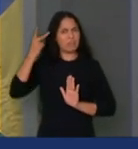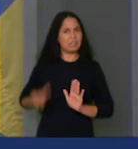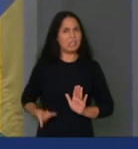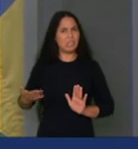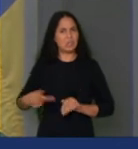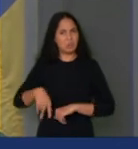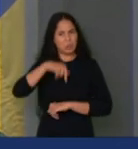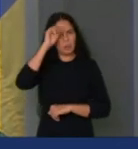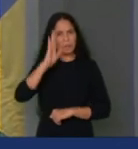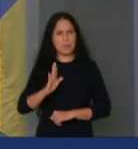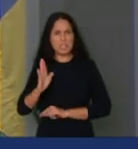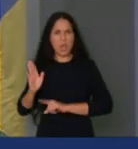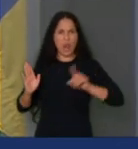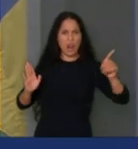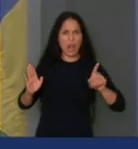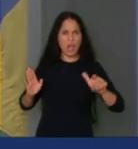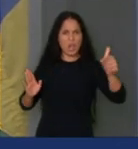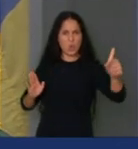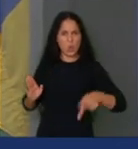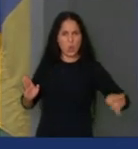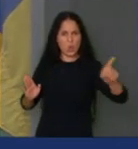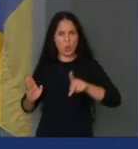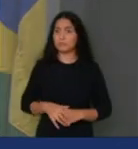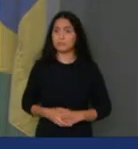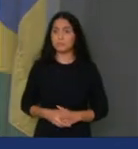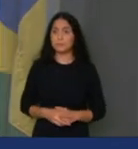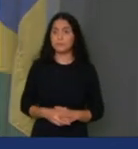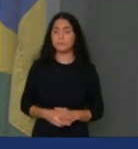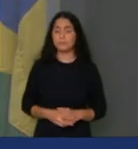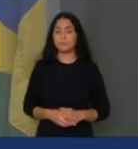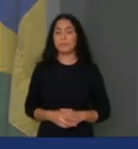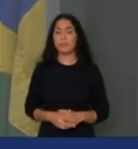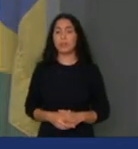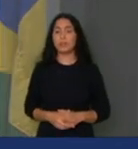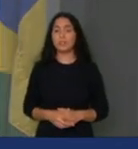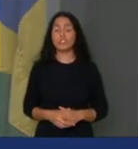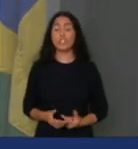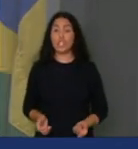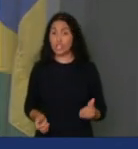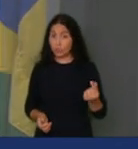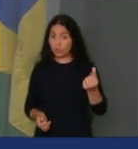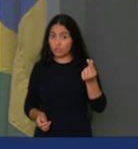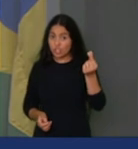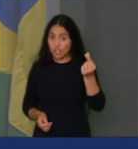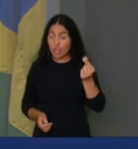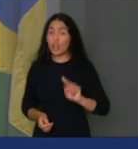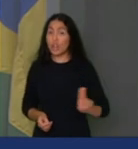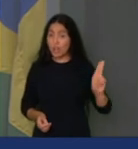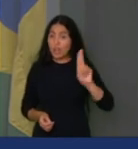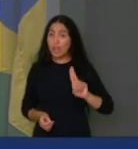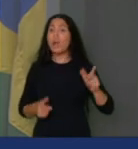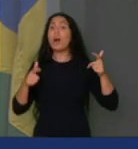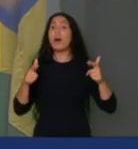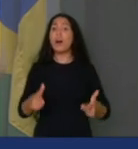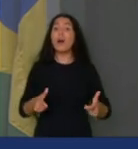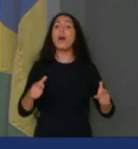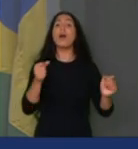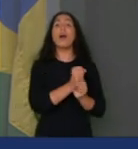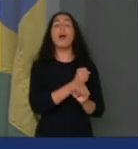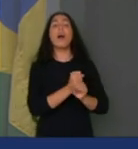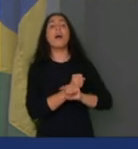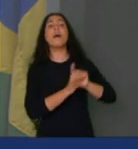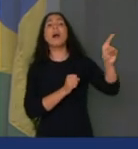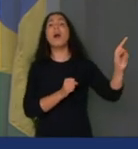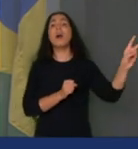brasileiro, do pagador de imposto brasileiro, com o dinheiro do BNDES, todo esse dinheiro que era utilizado nas grandes obras na Venezuela,